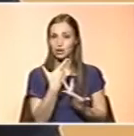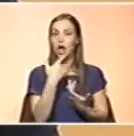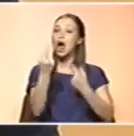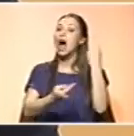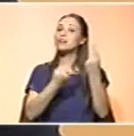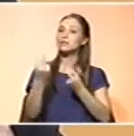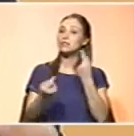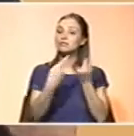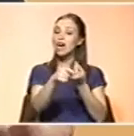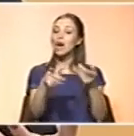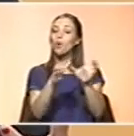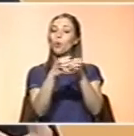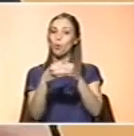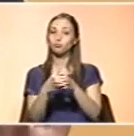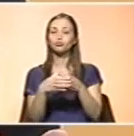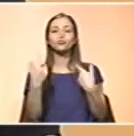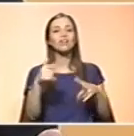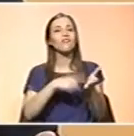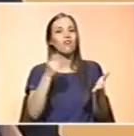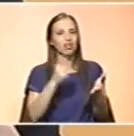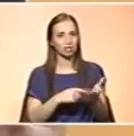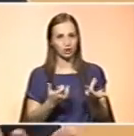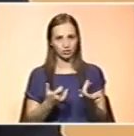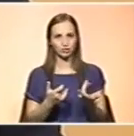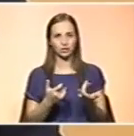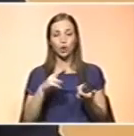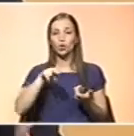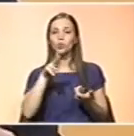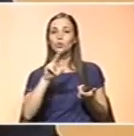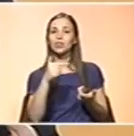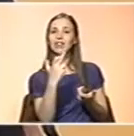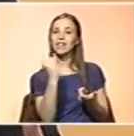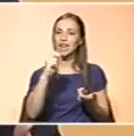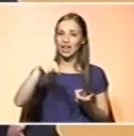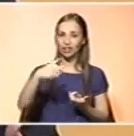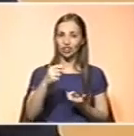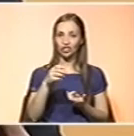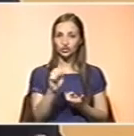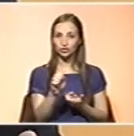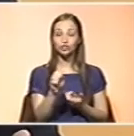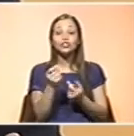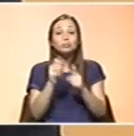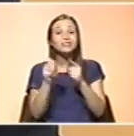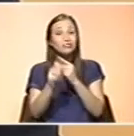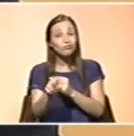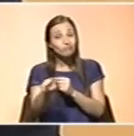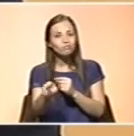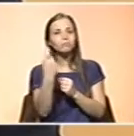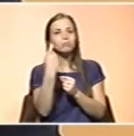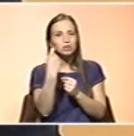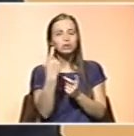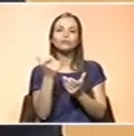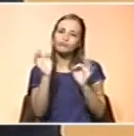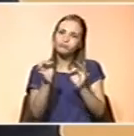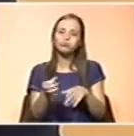grupos populacionais que têm carências em determinados nutrientes específicos e, para esses, então, é necessário, muitas vezes, recorrer aos tais